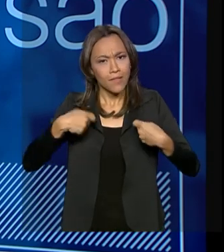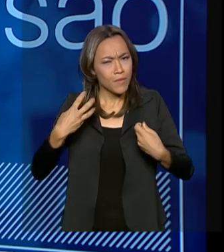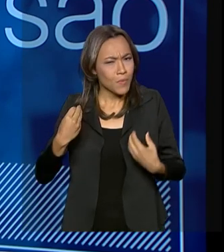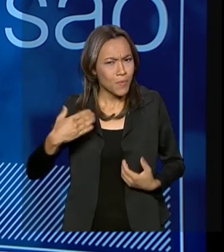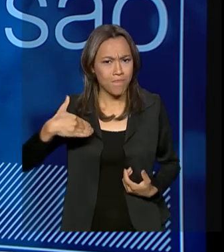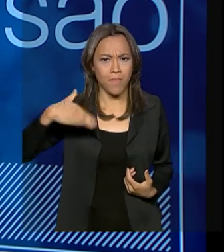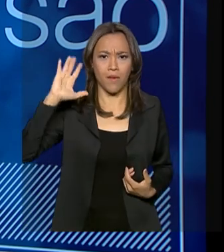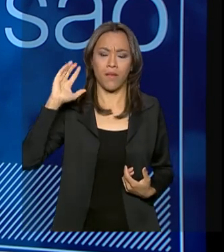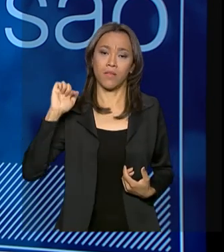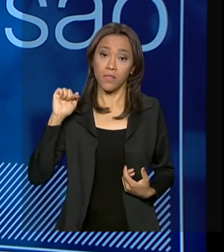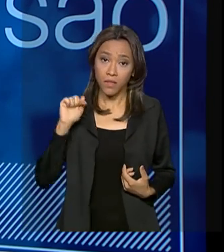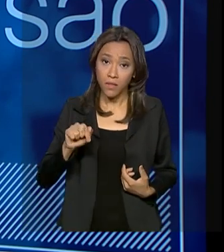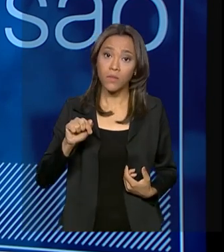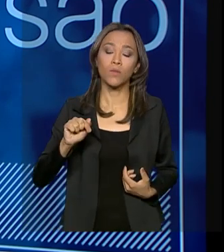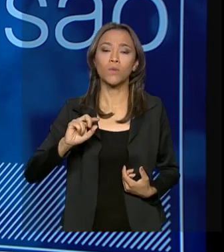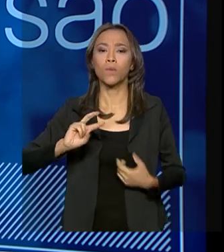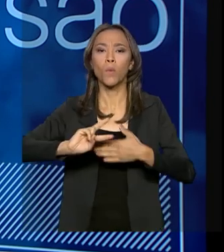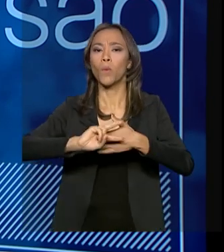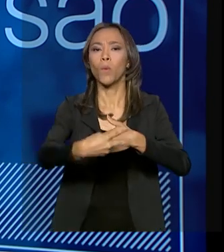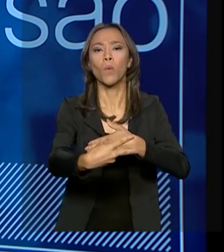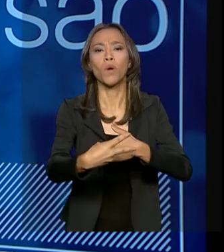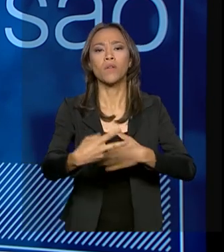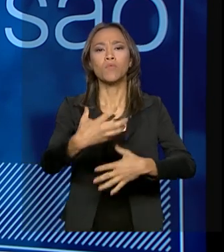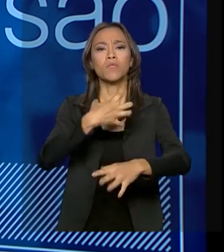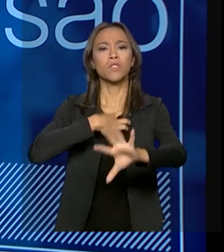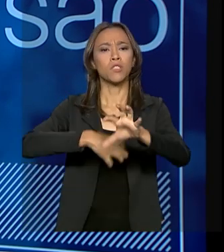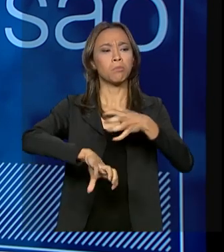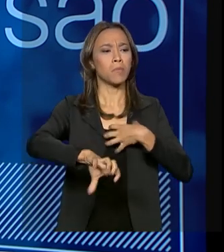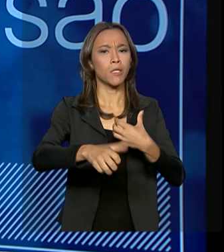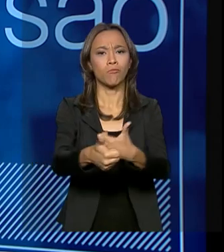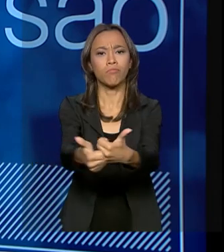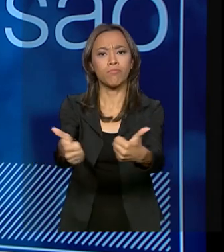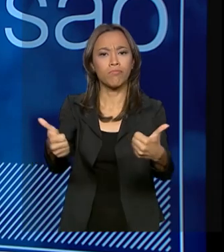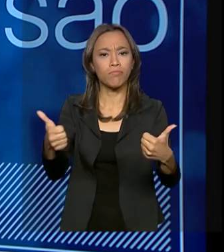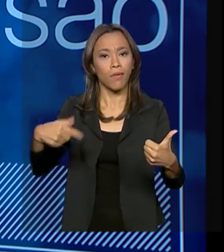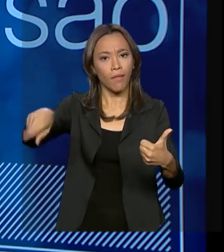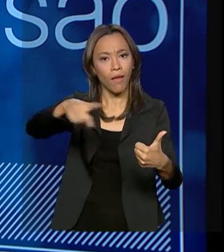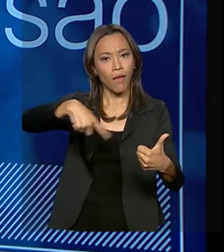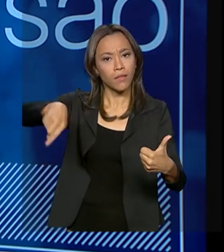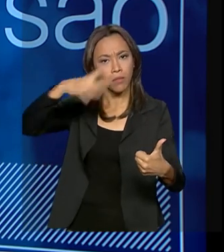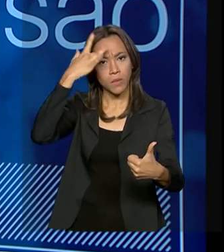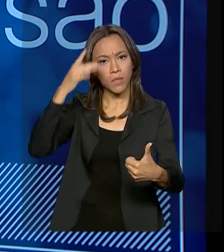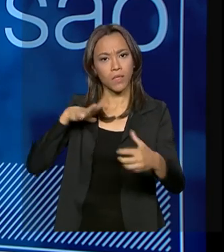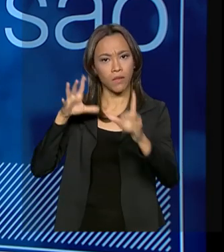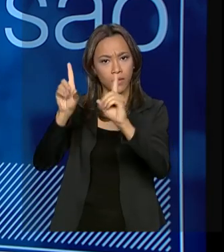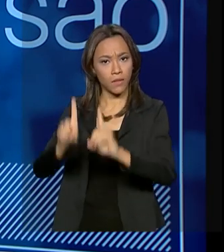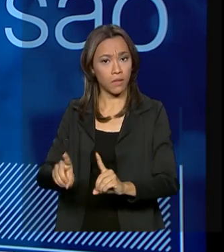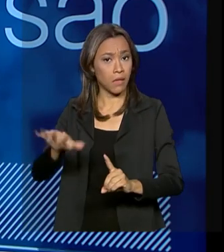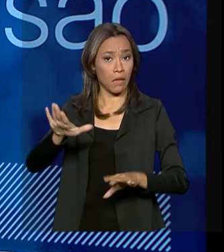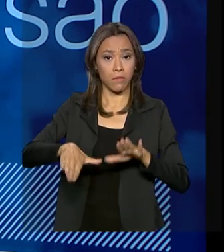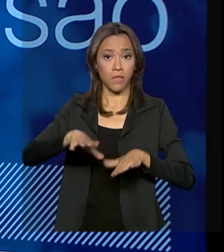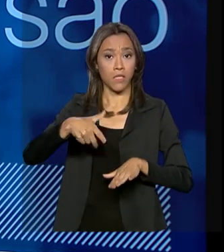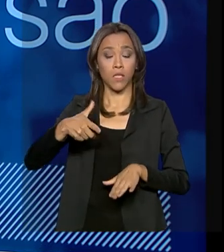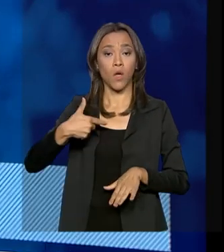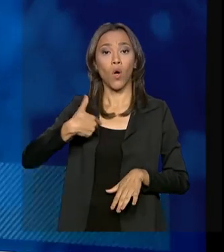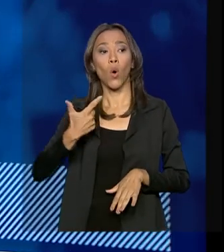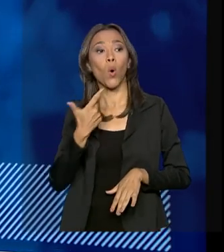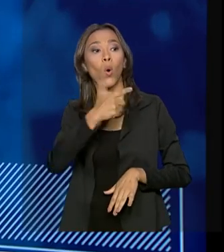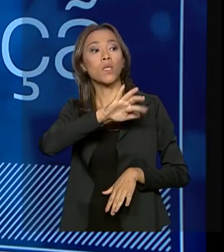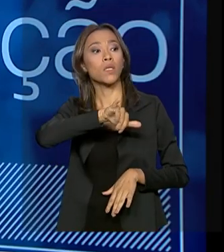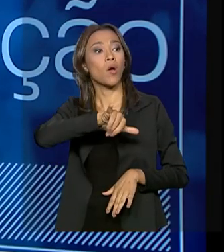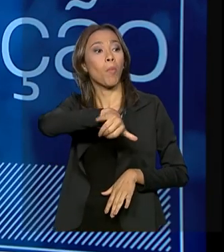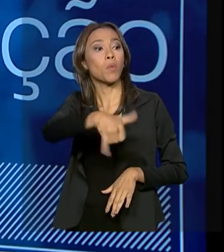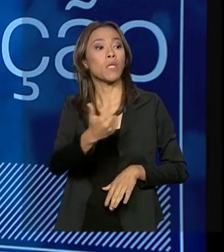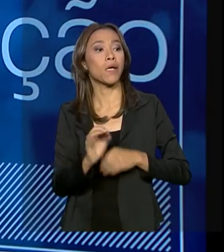isto gera um bem-estar destas pessoas, que muitas vezes não tem chance em nenhuma outra empresa